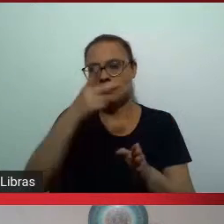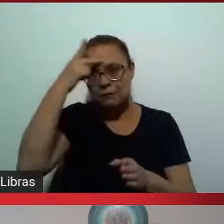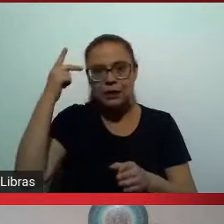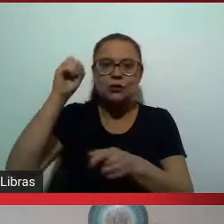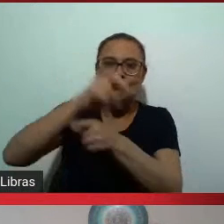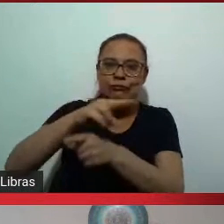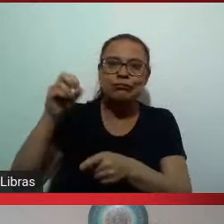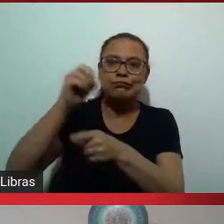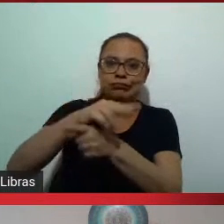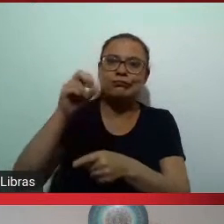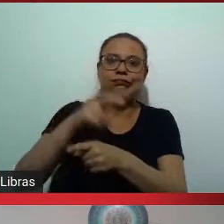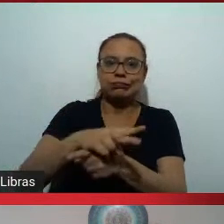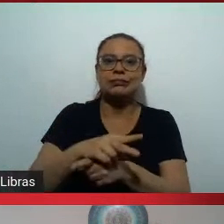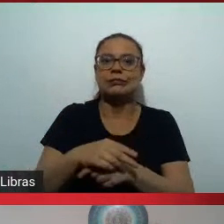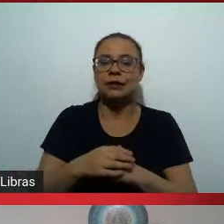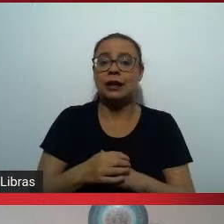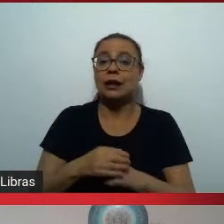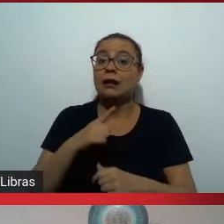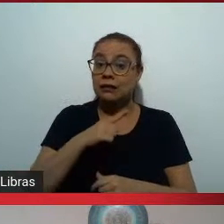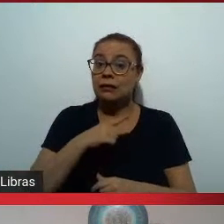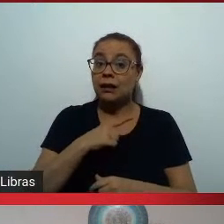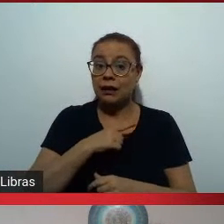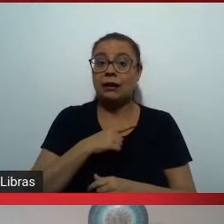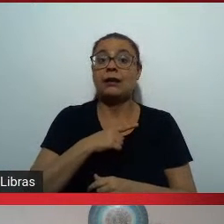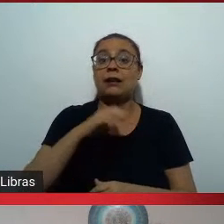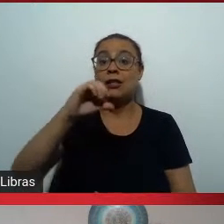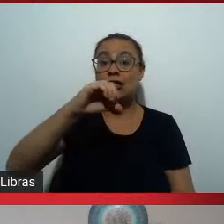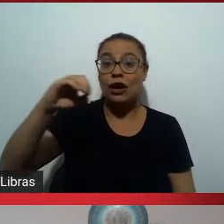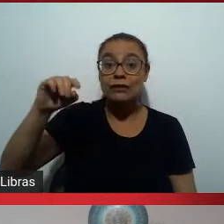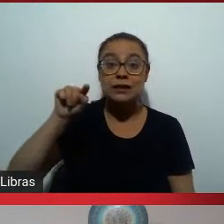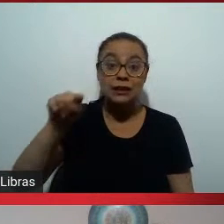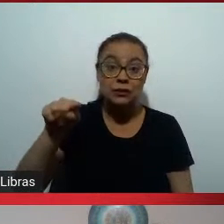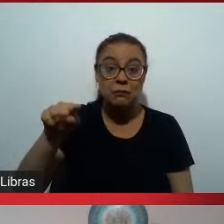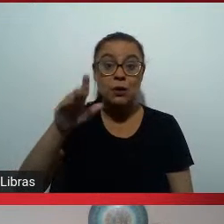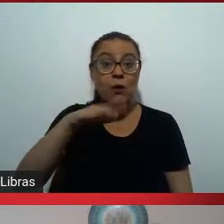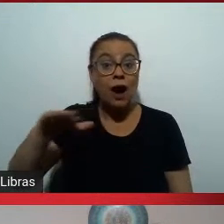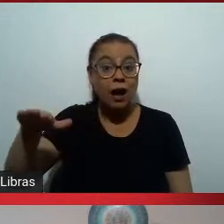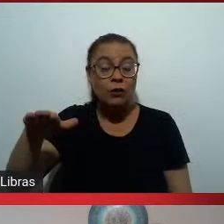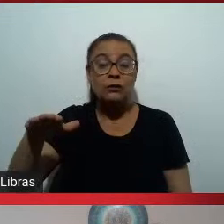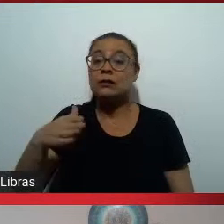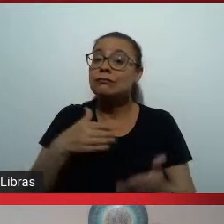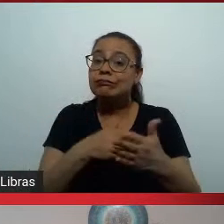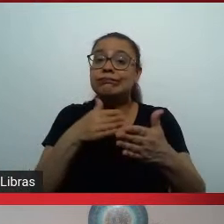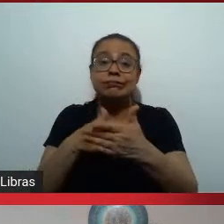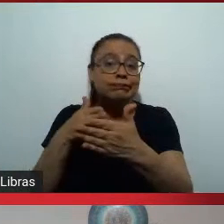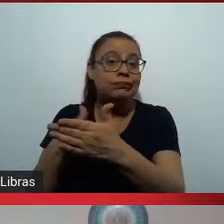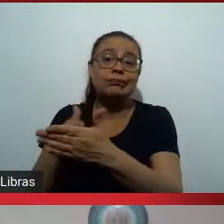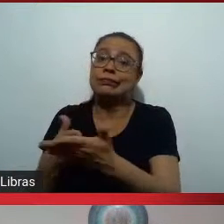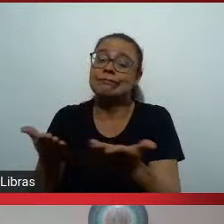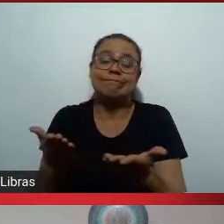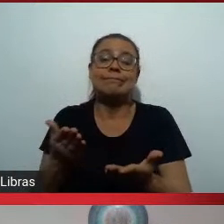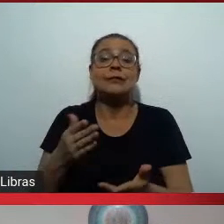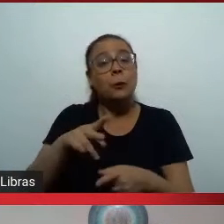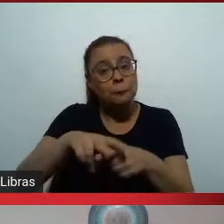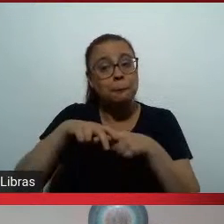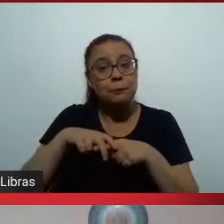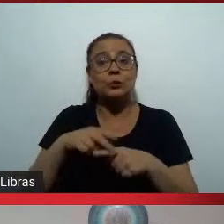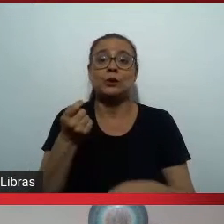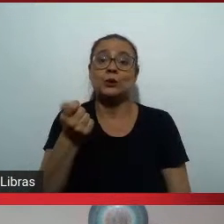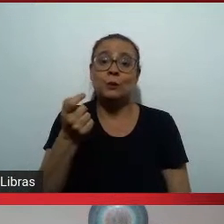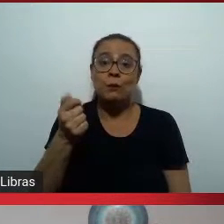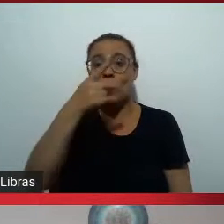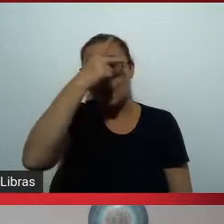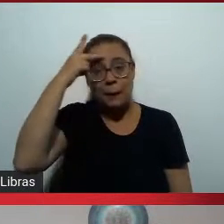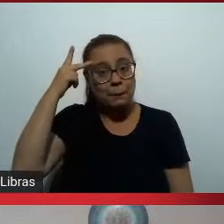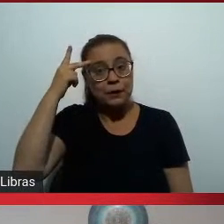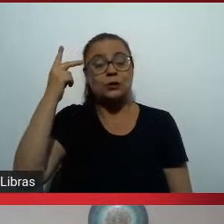população que por ano aí beira novecentos de alunos que ficam fora do processo para que eles consigam atingir e ocupar uma parte de medicina então